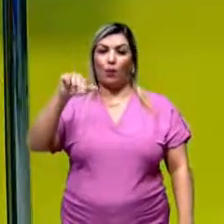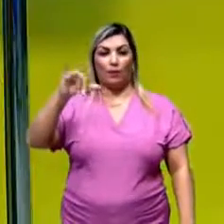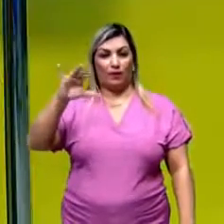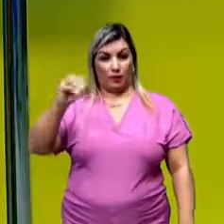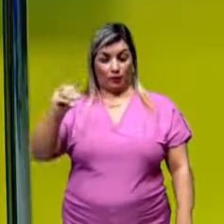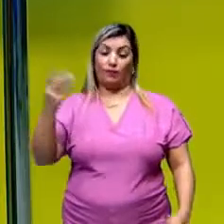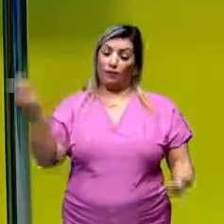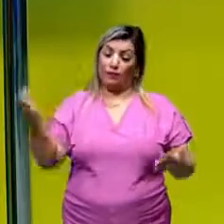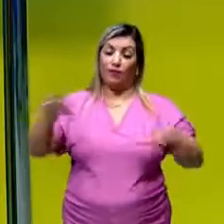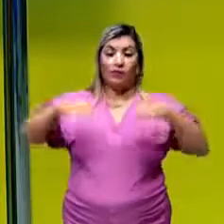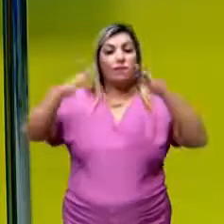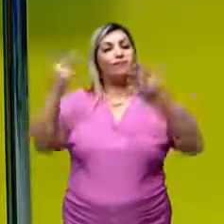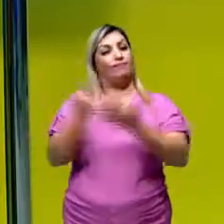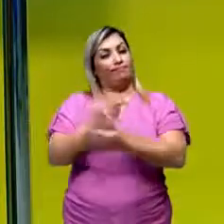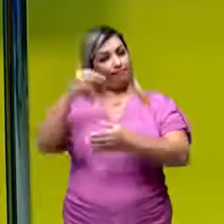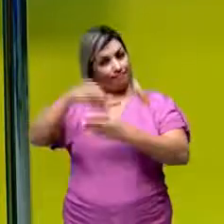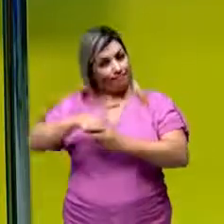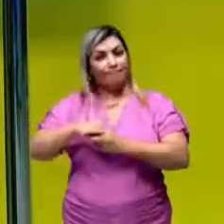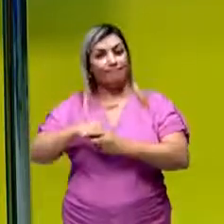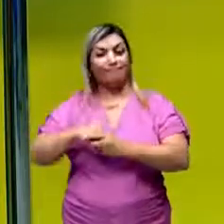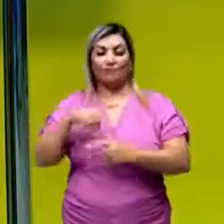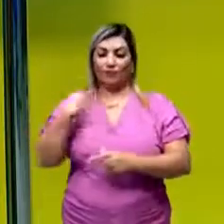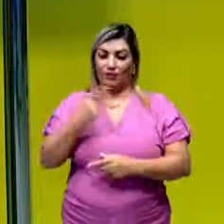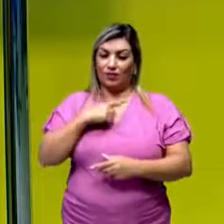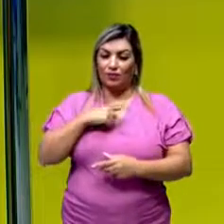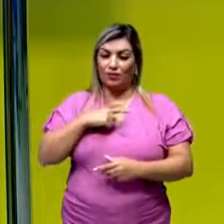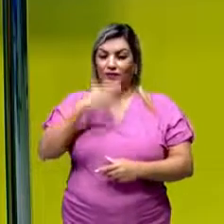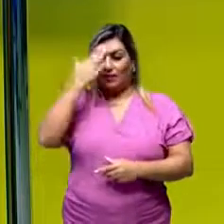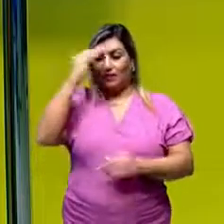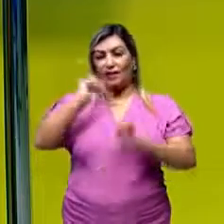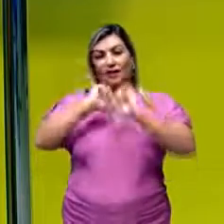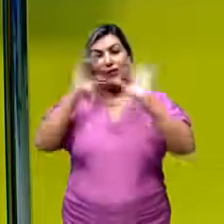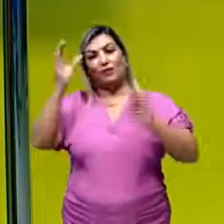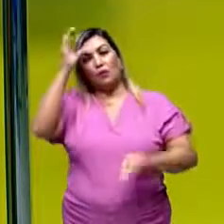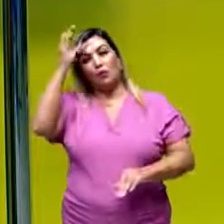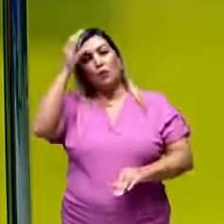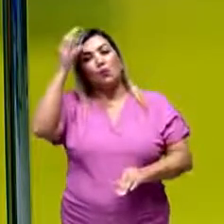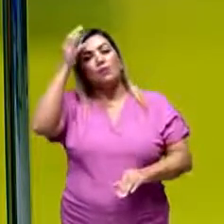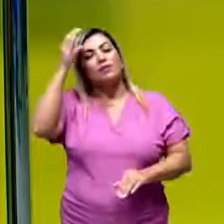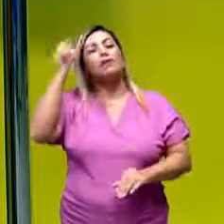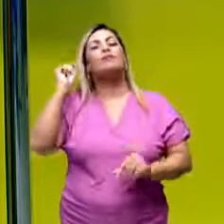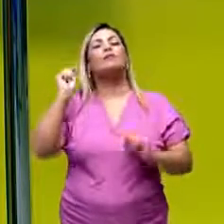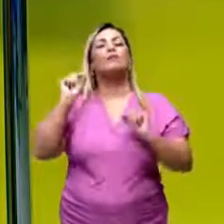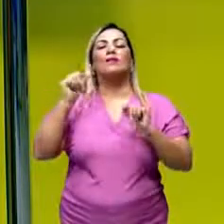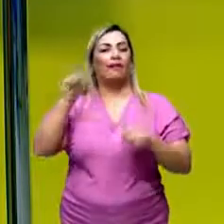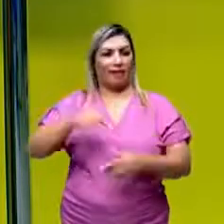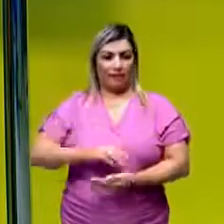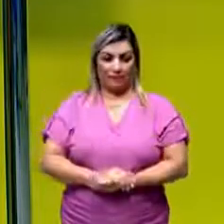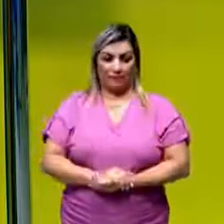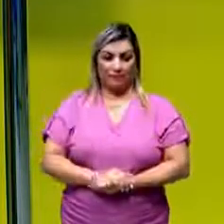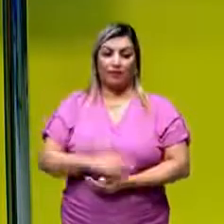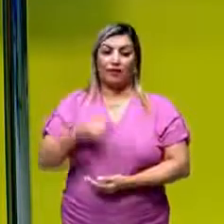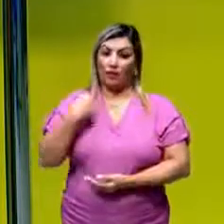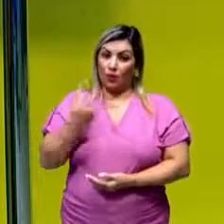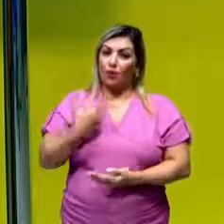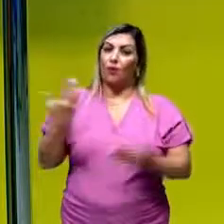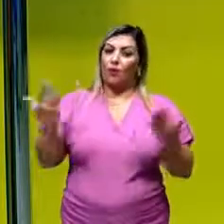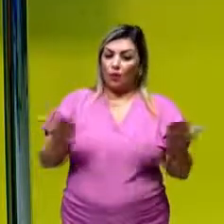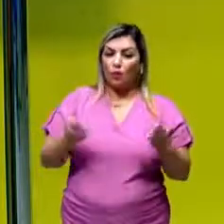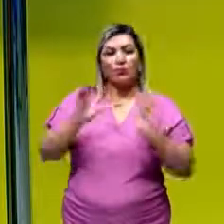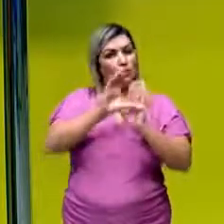as nossas reações inorgânicas que nós temos que ter consciência do que são. Hoje, nós vamos apenas